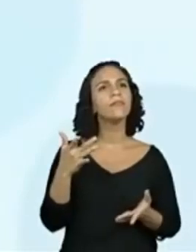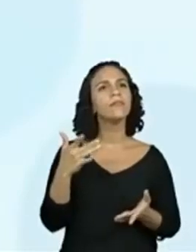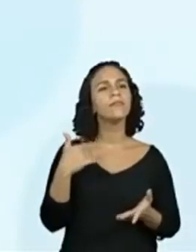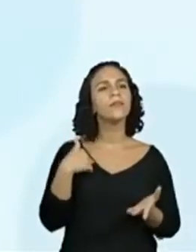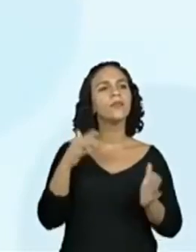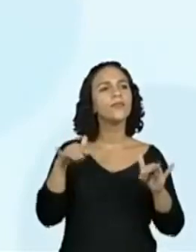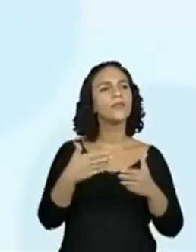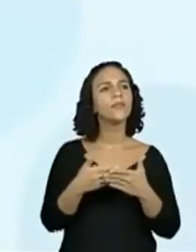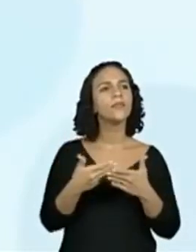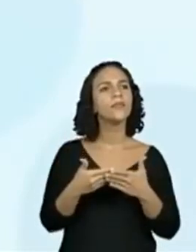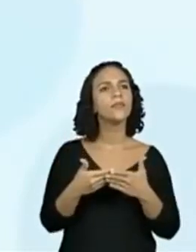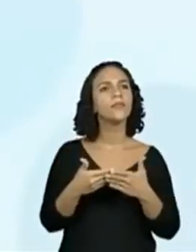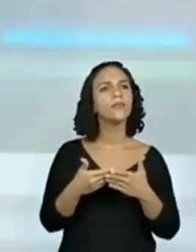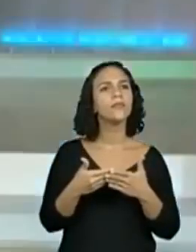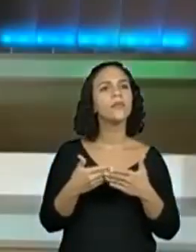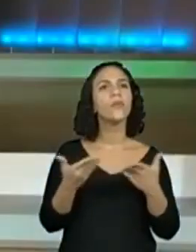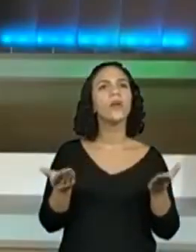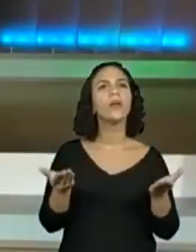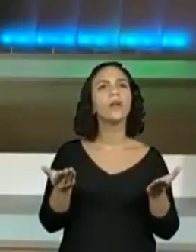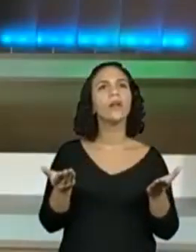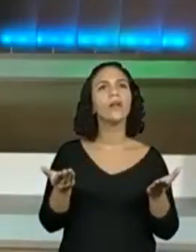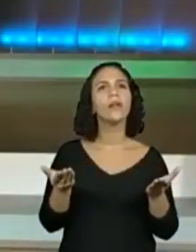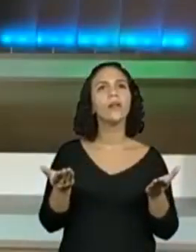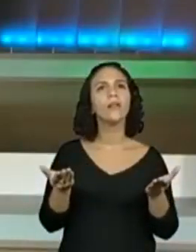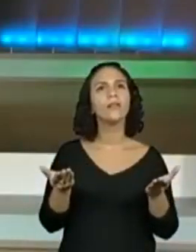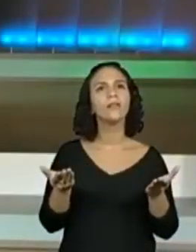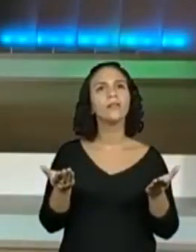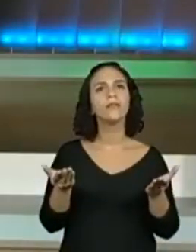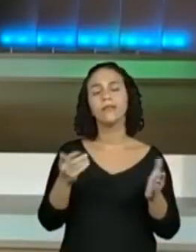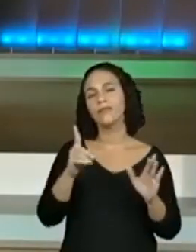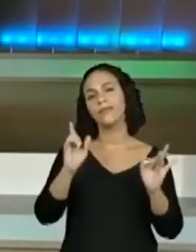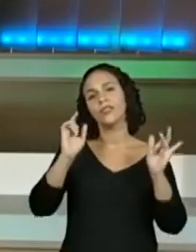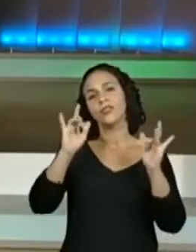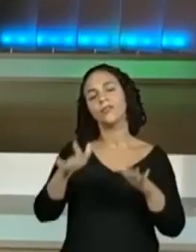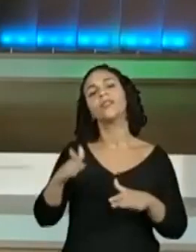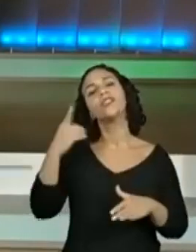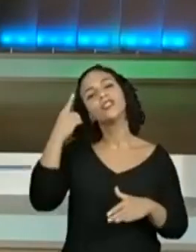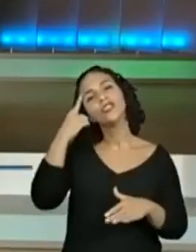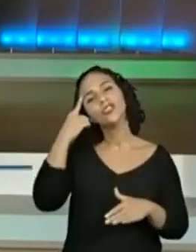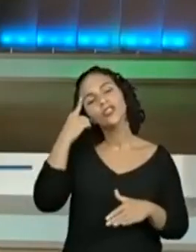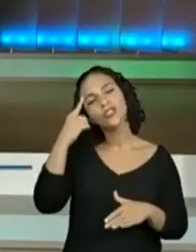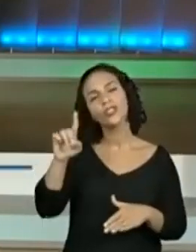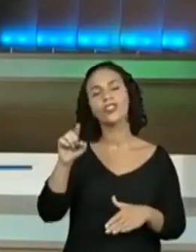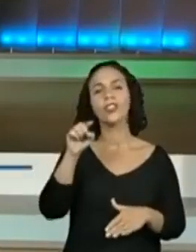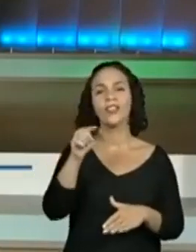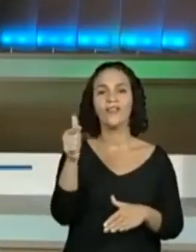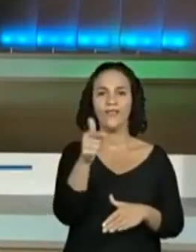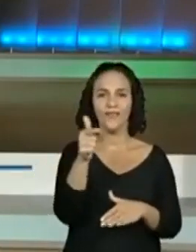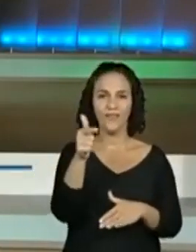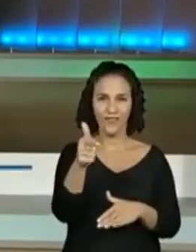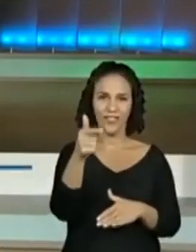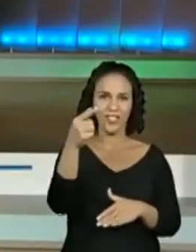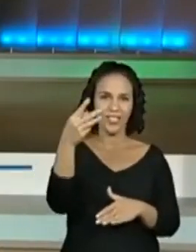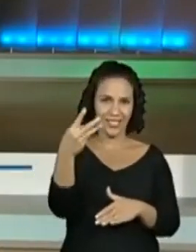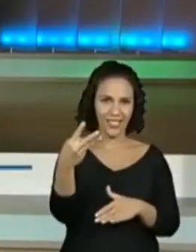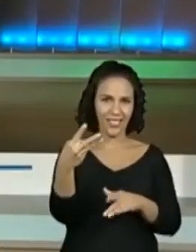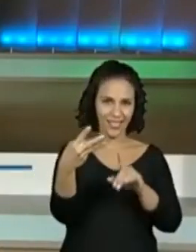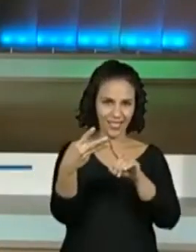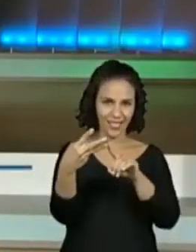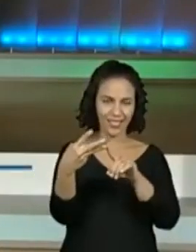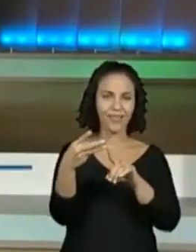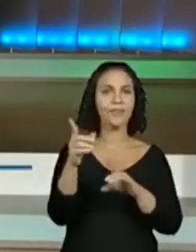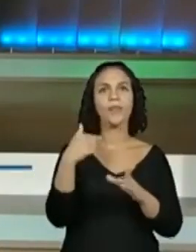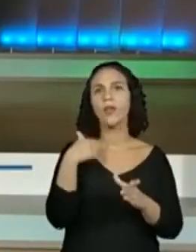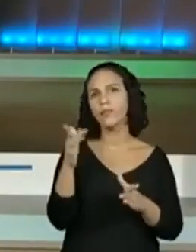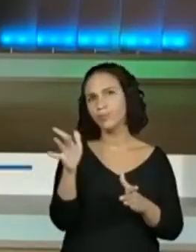a aula. Então, eu vou ficar com mais uma brechinha lá para o dia 23 do 2. Lembra que eu avisei? Então, eu vou passar